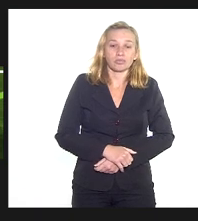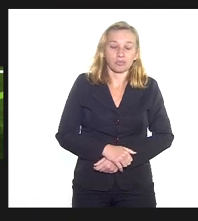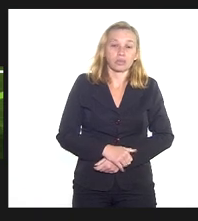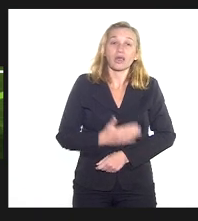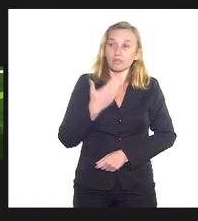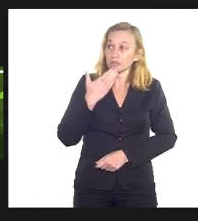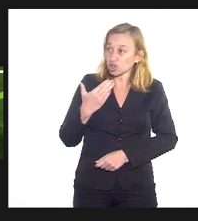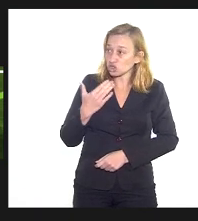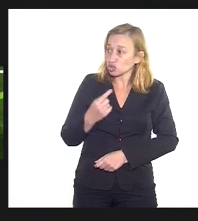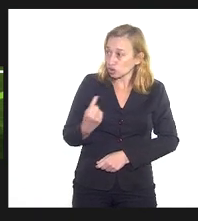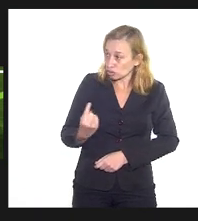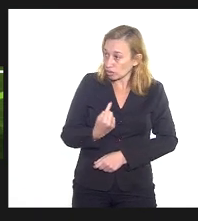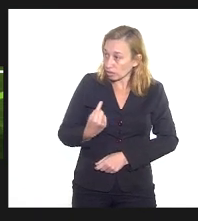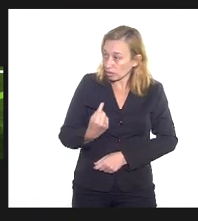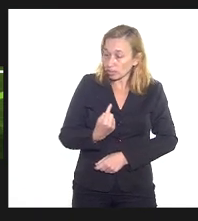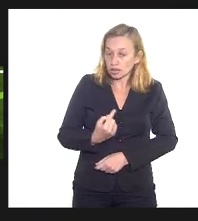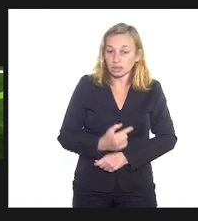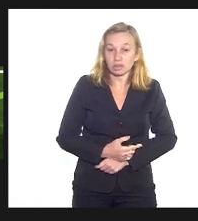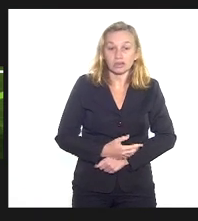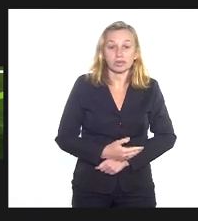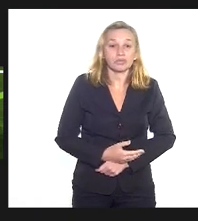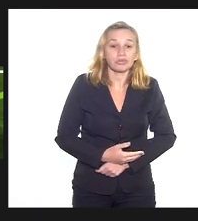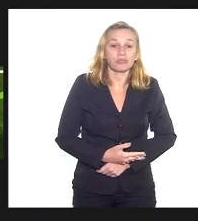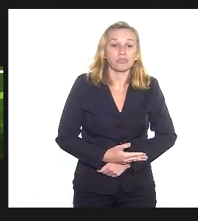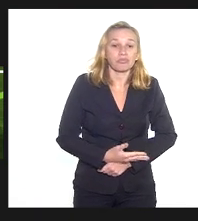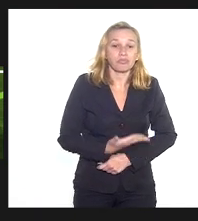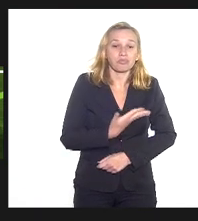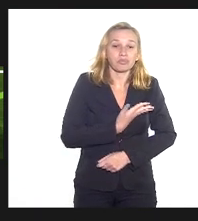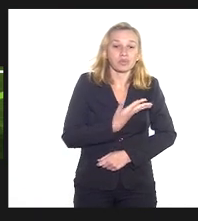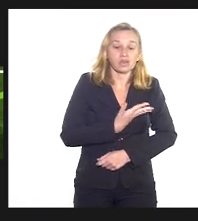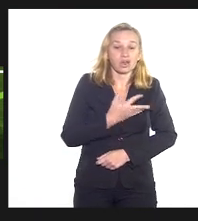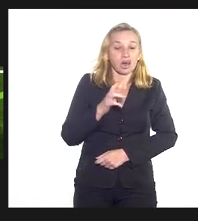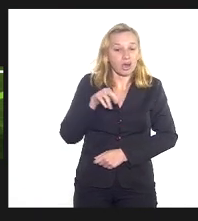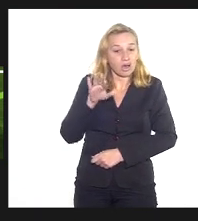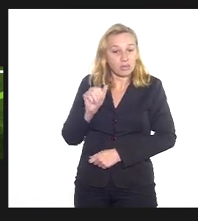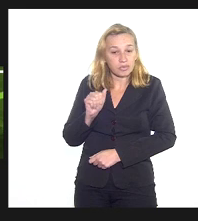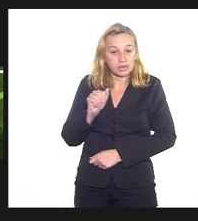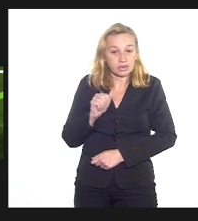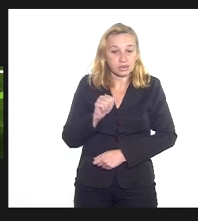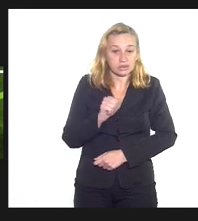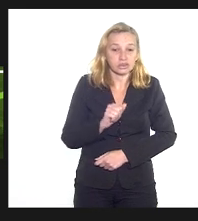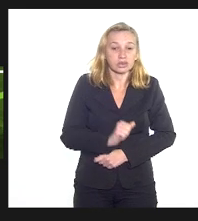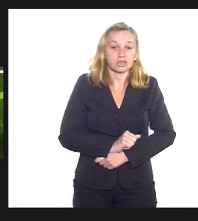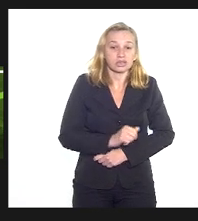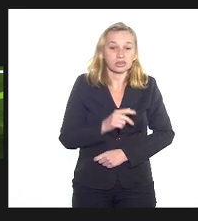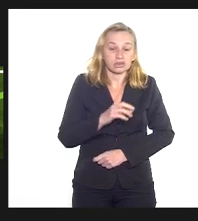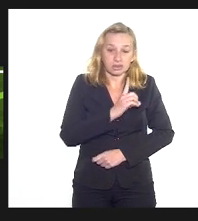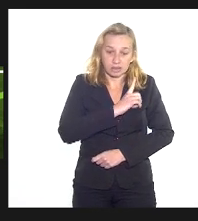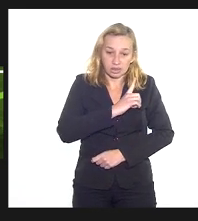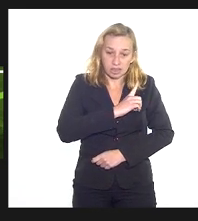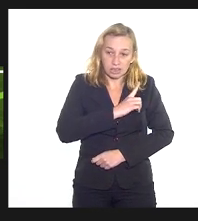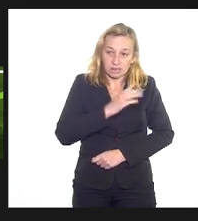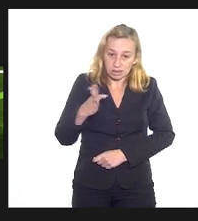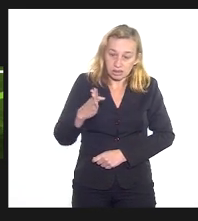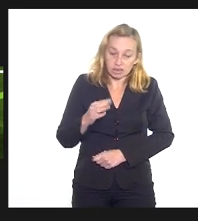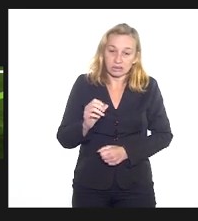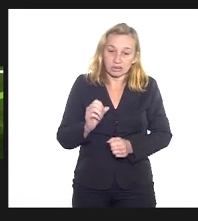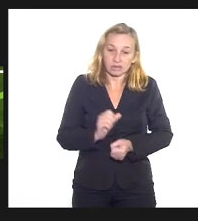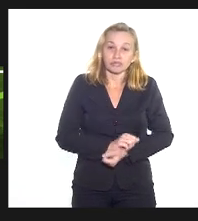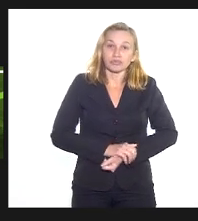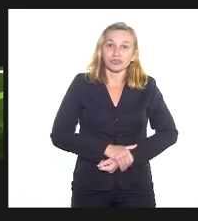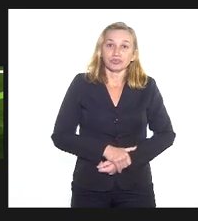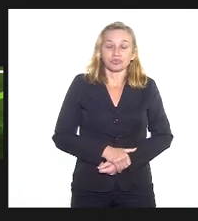da gente, pediu fervoroso para a companheira Florance lá, para a Lohama, para que fossem interiorizadas essas delegacias, isso é uma coisa que a estava impedindo.